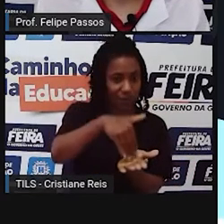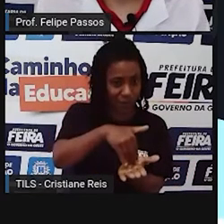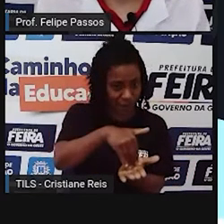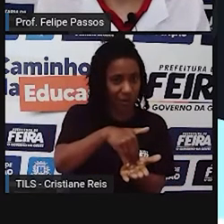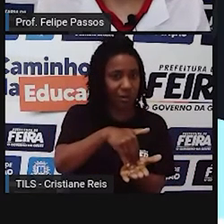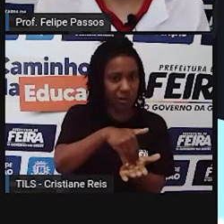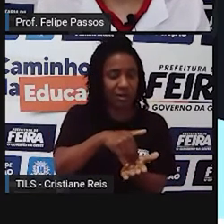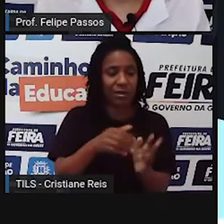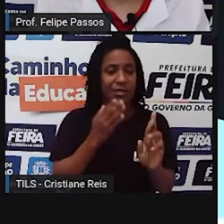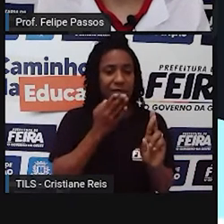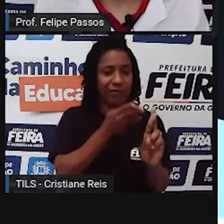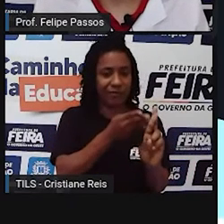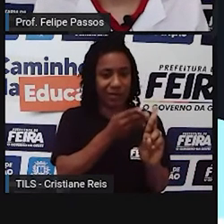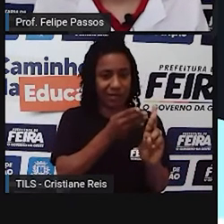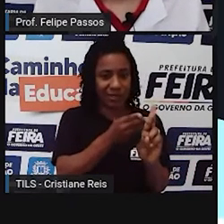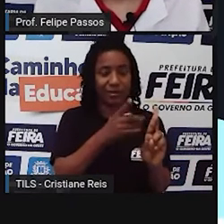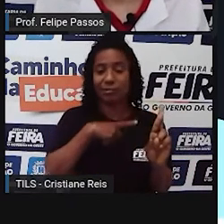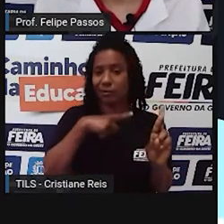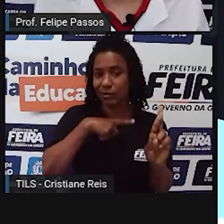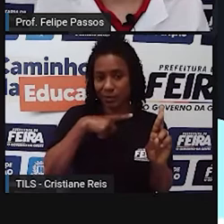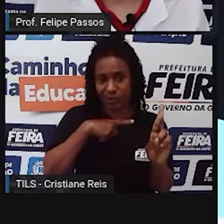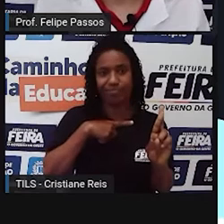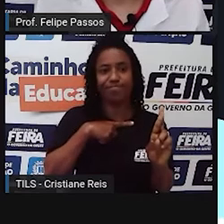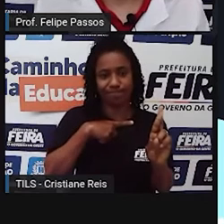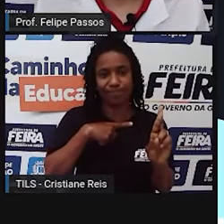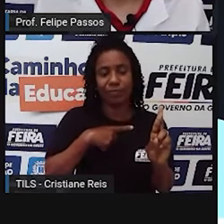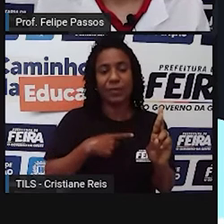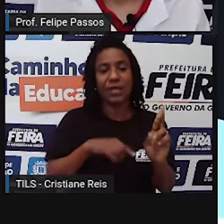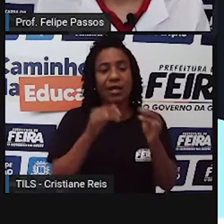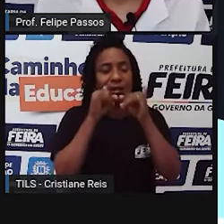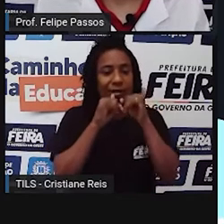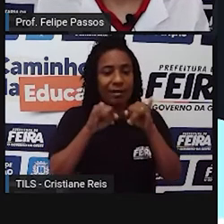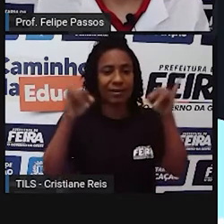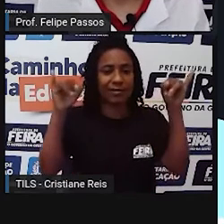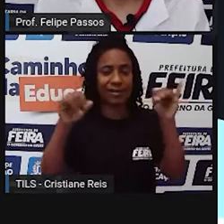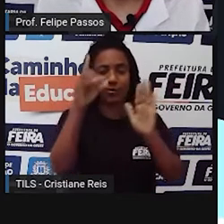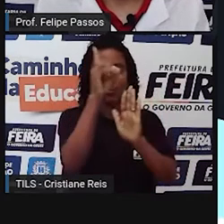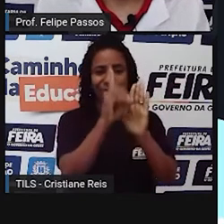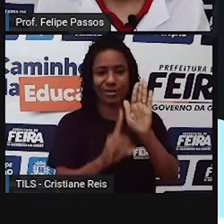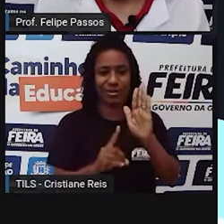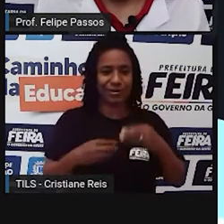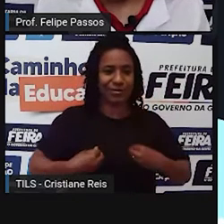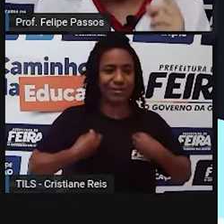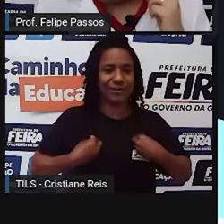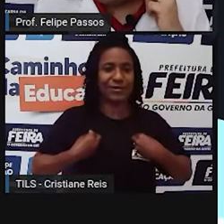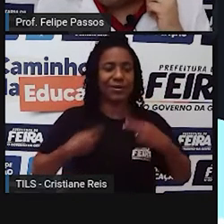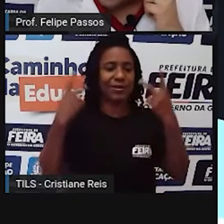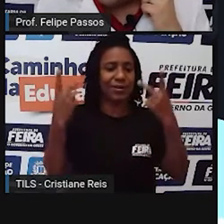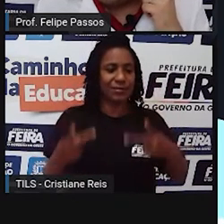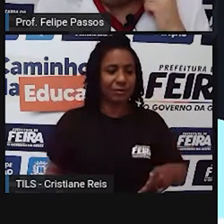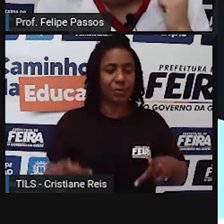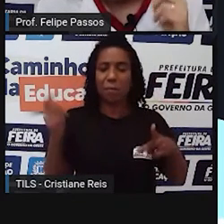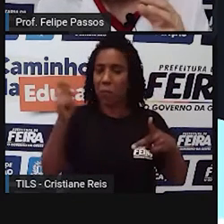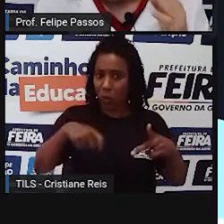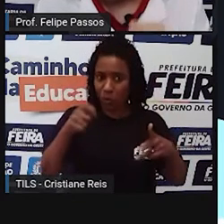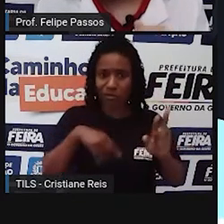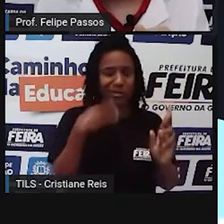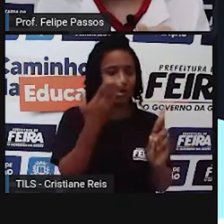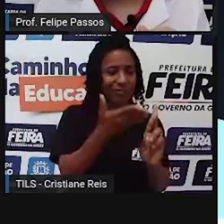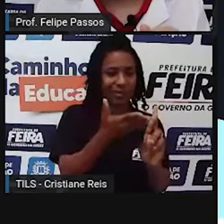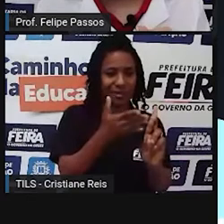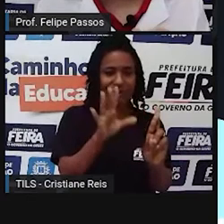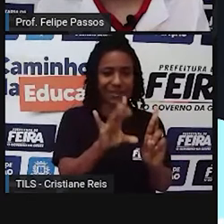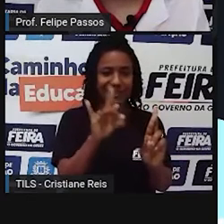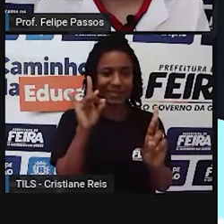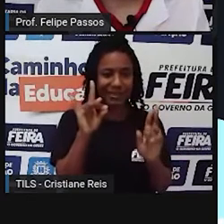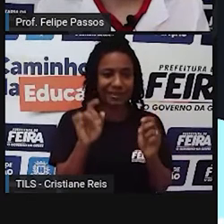Declaração, ipsis literis, inteirinha. Então, se você quiser, você pode ir lá, ler a Declaração, de cima a baixo. Mas